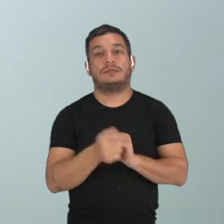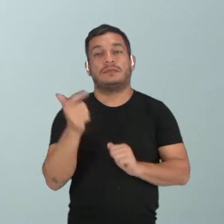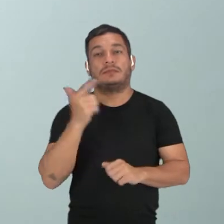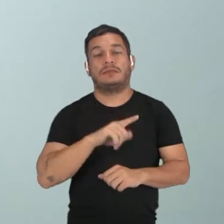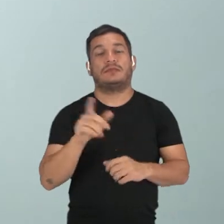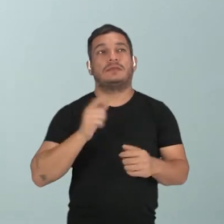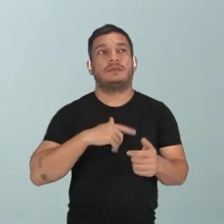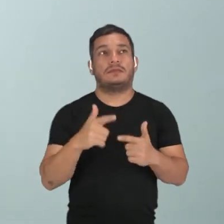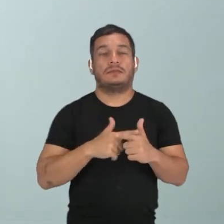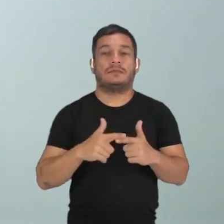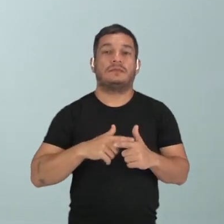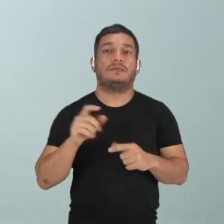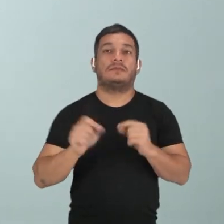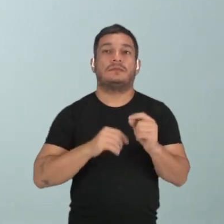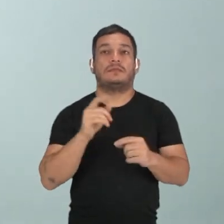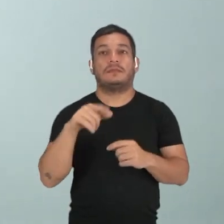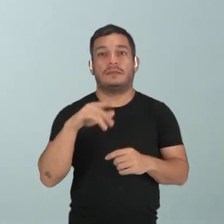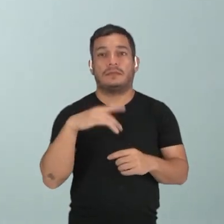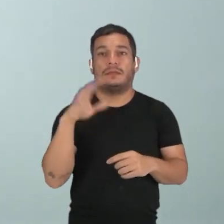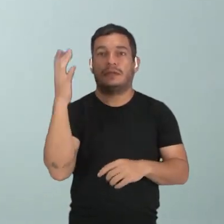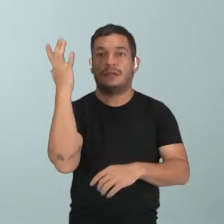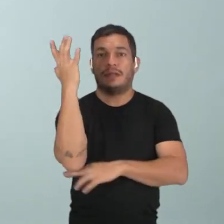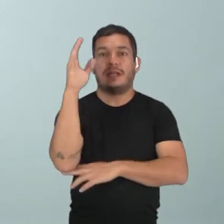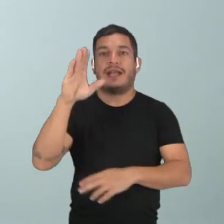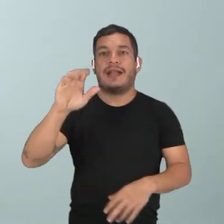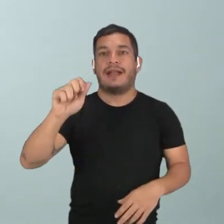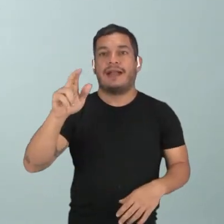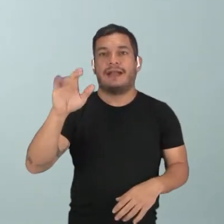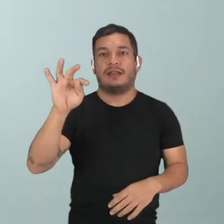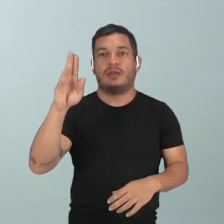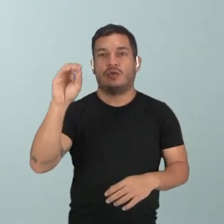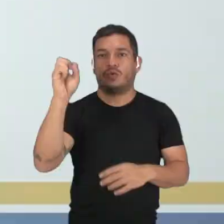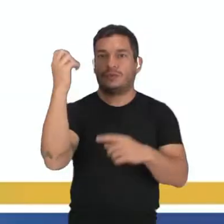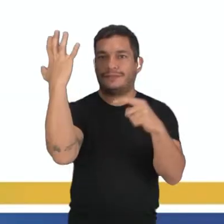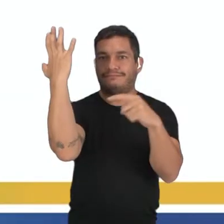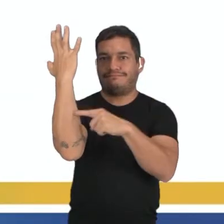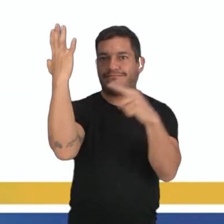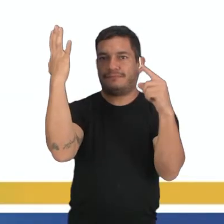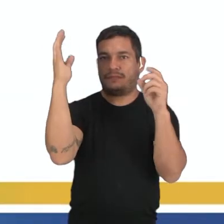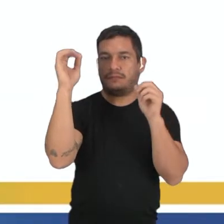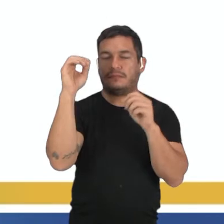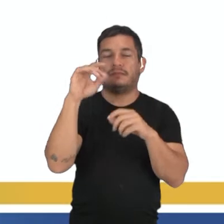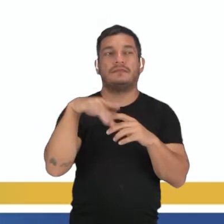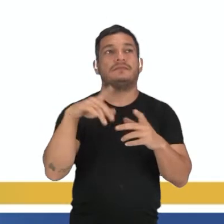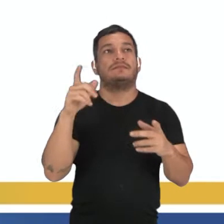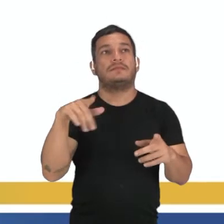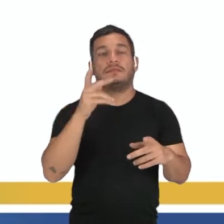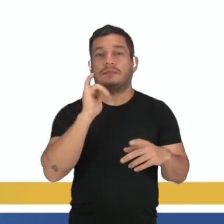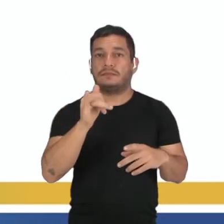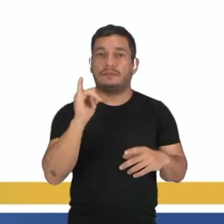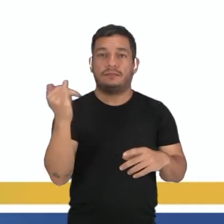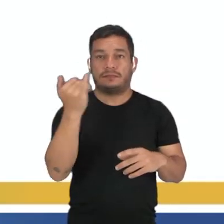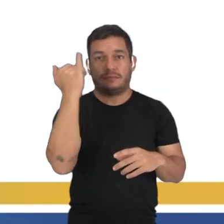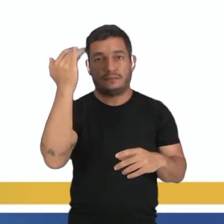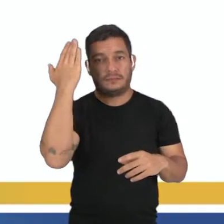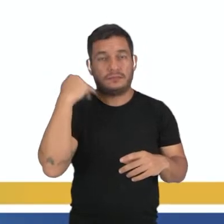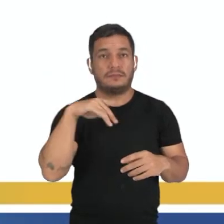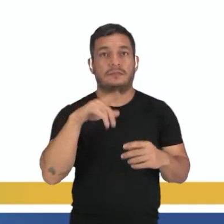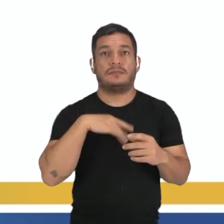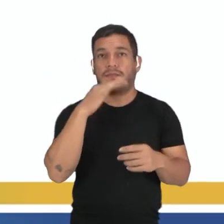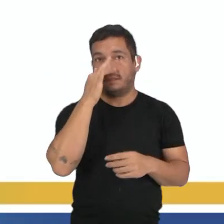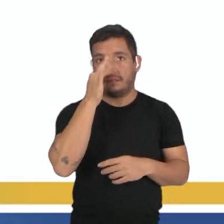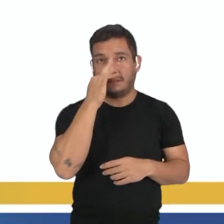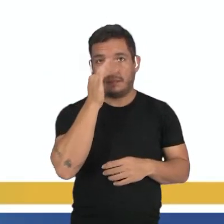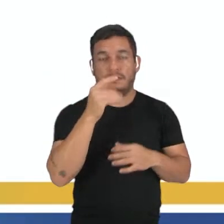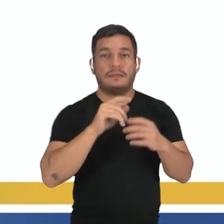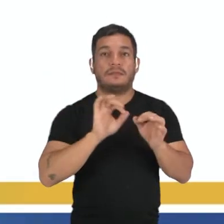adversidades, como é o caso aí dos cactos. O mais que é importante eu saber? Que quando eu falo aí das flores, elas são